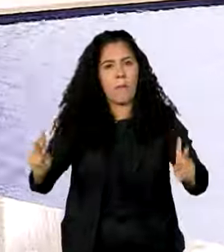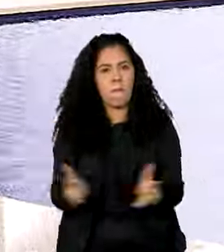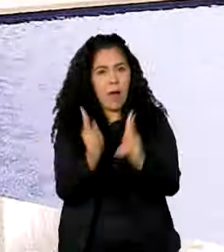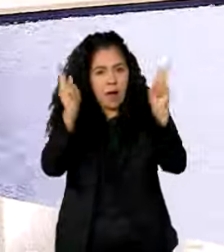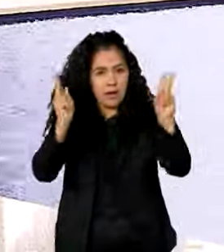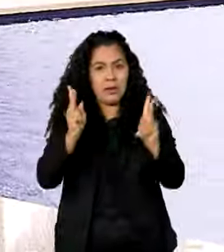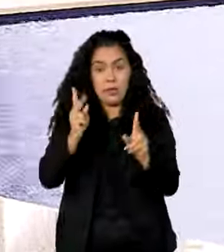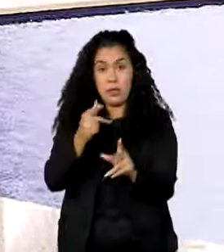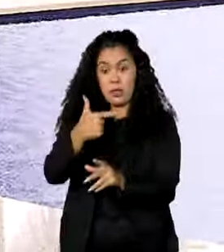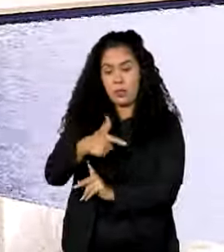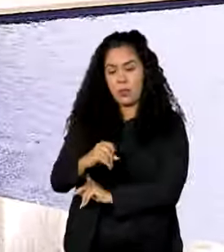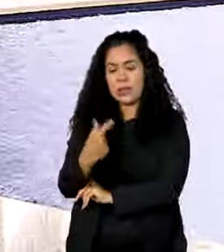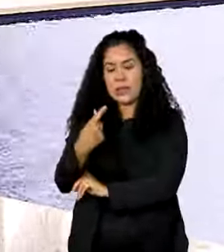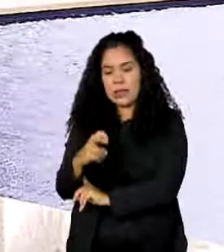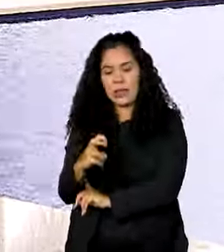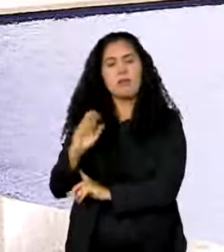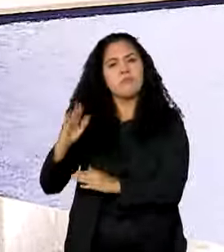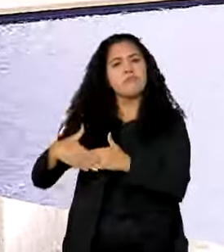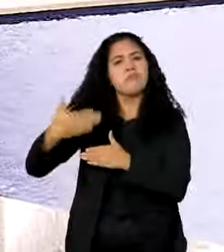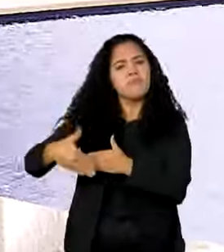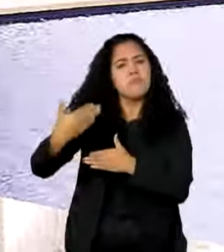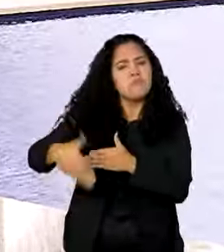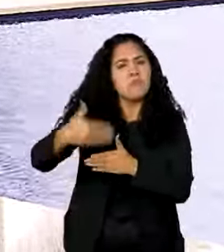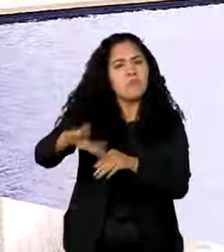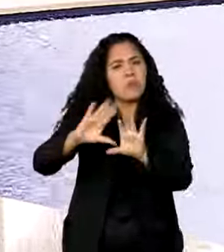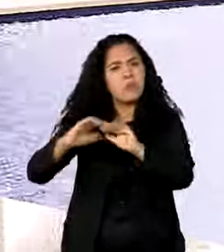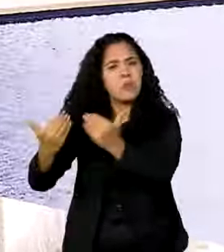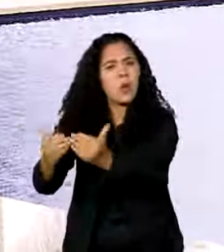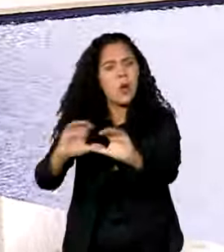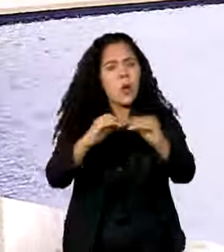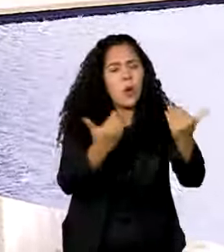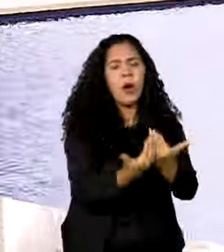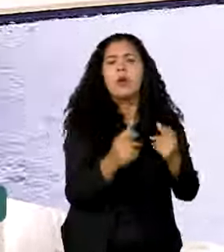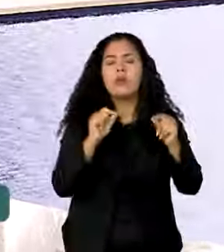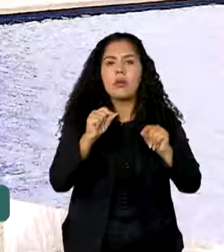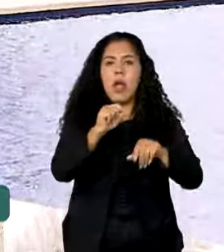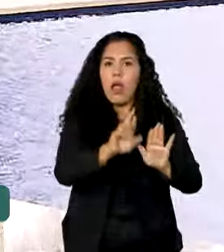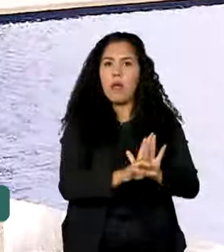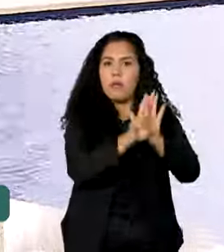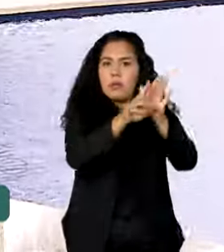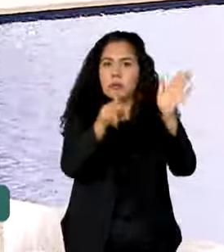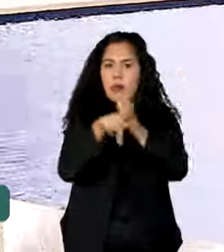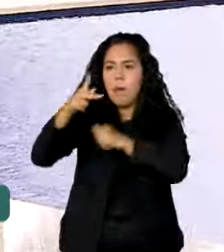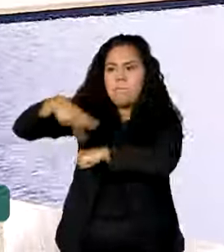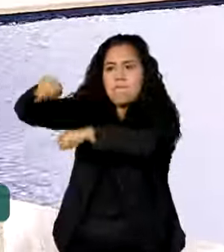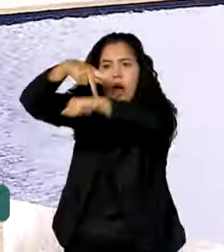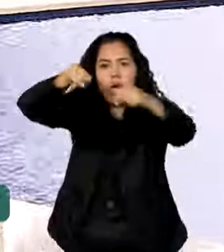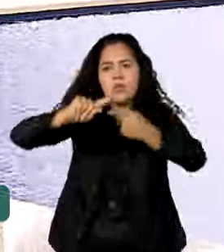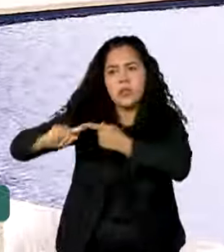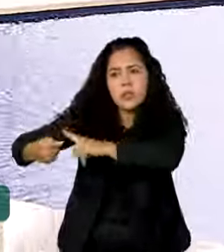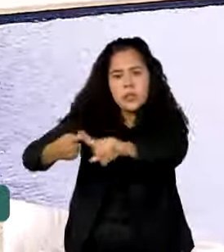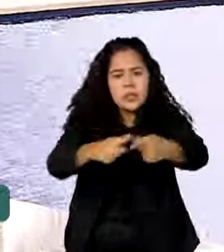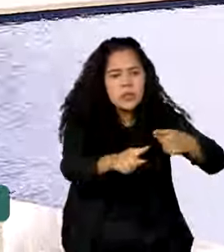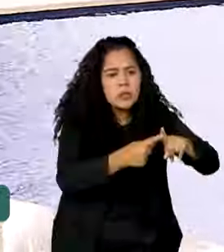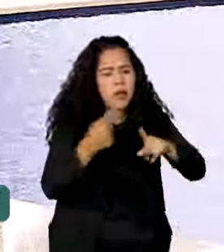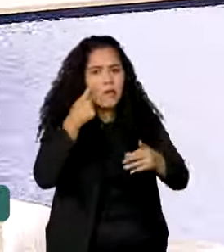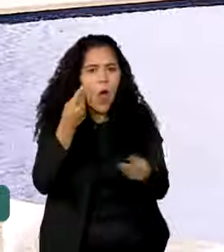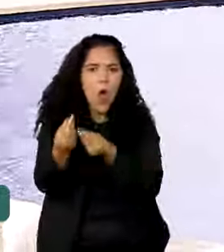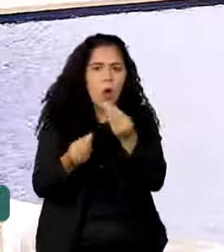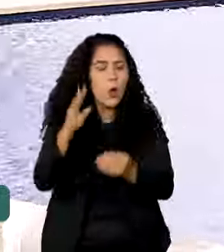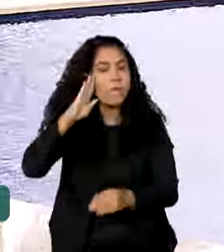Desde então, durante as conferências, líderes globais têm discutido ações para viabilizar o principal objetivo,